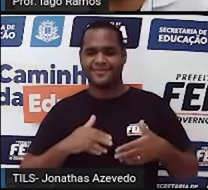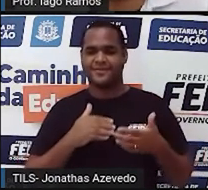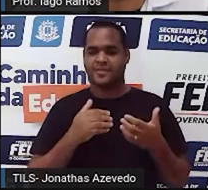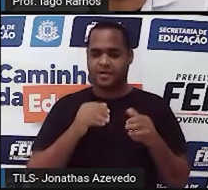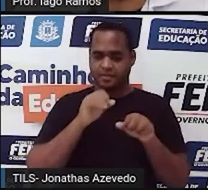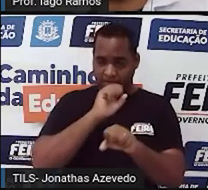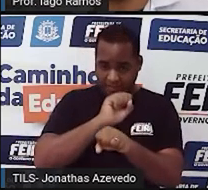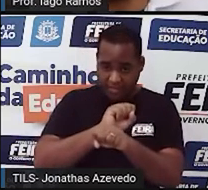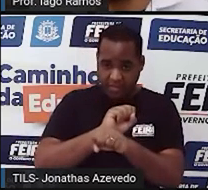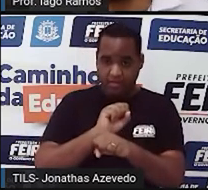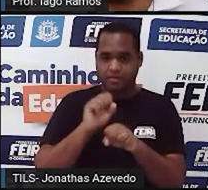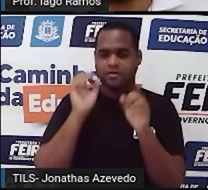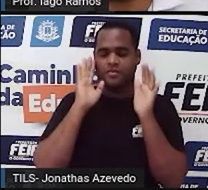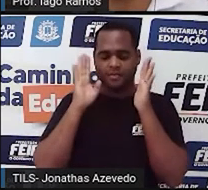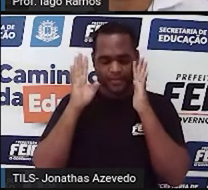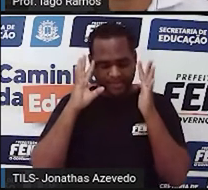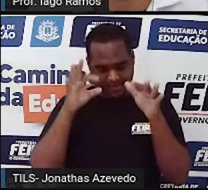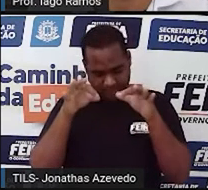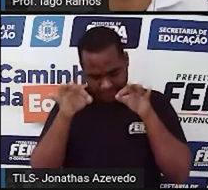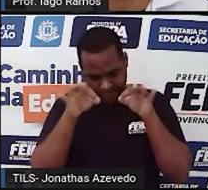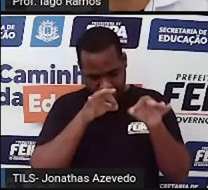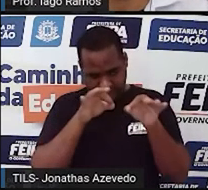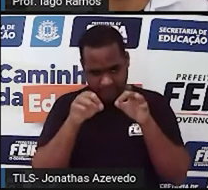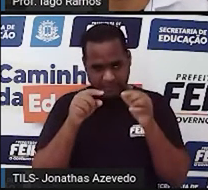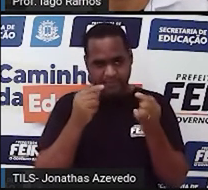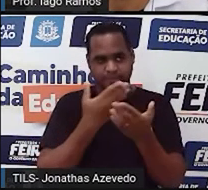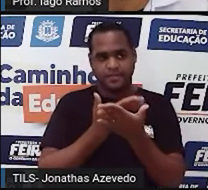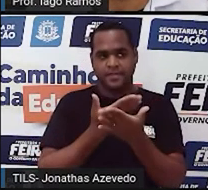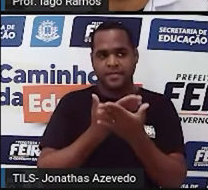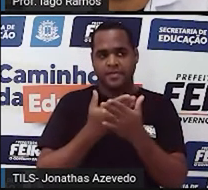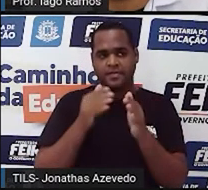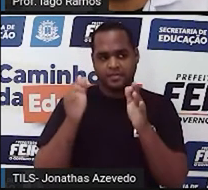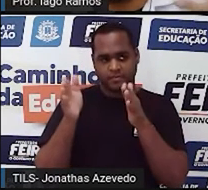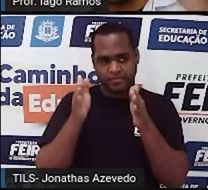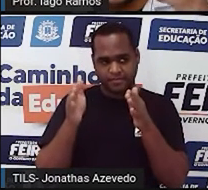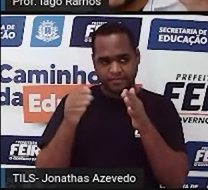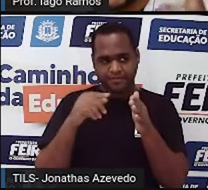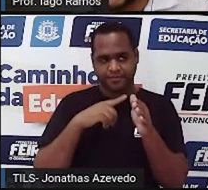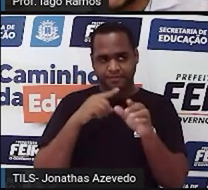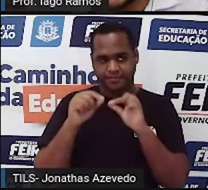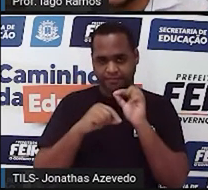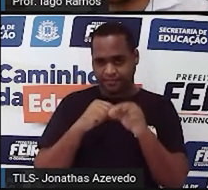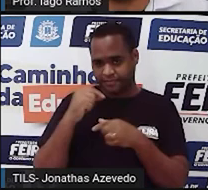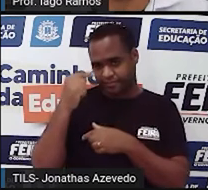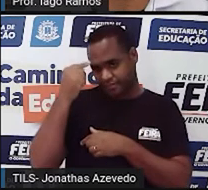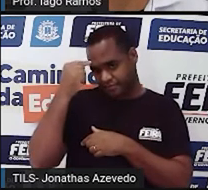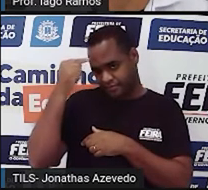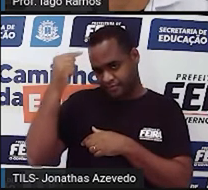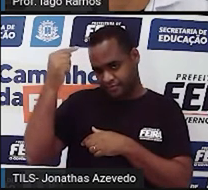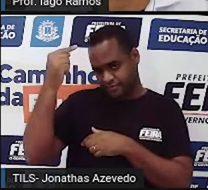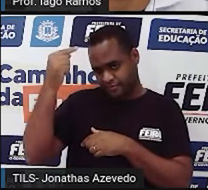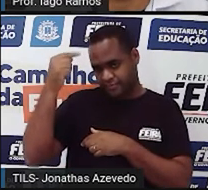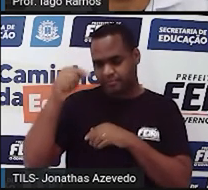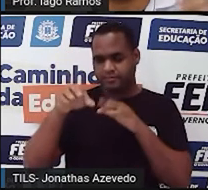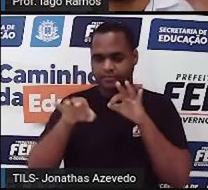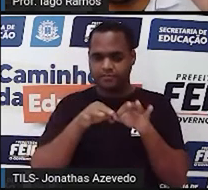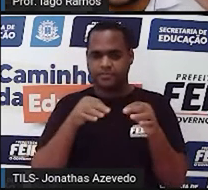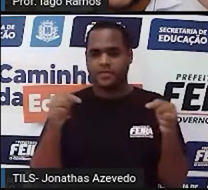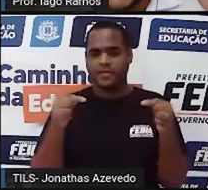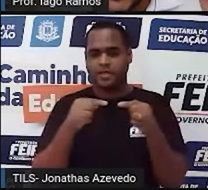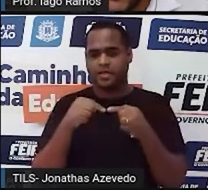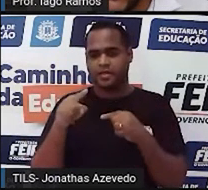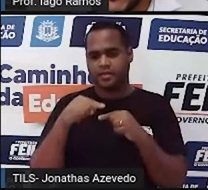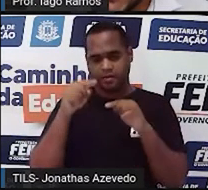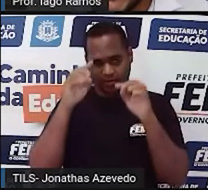ideias do que a gente estudou até aqui. Certo? Depois dessas ideias organizadas, a nossa